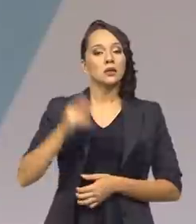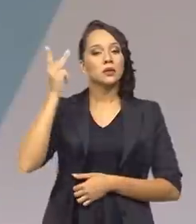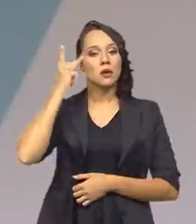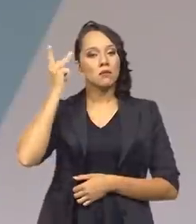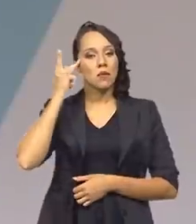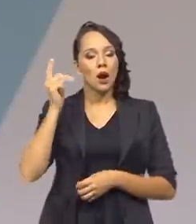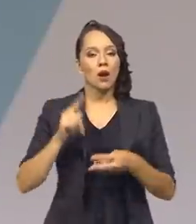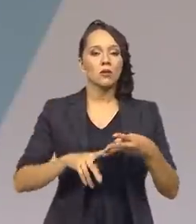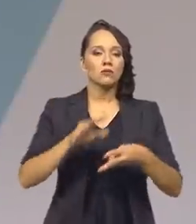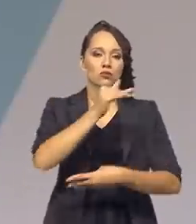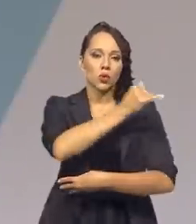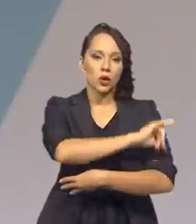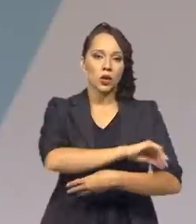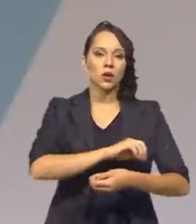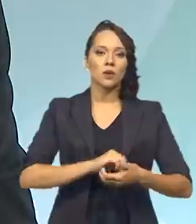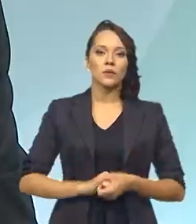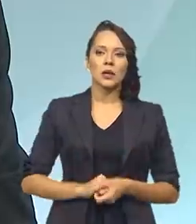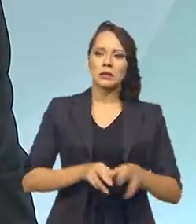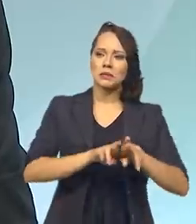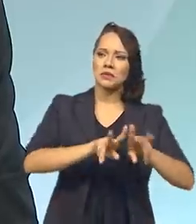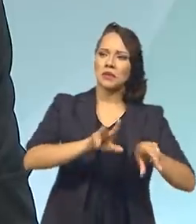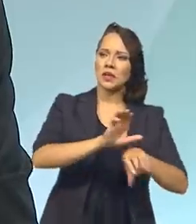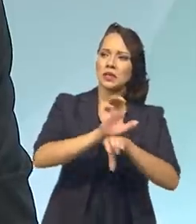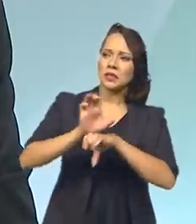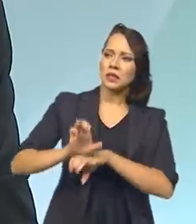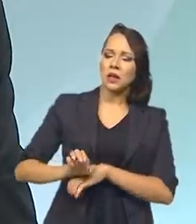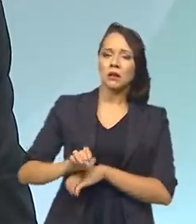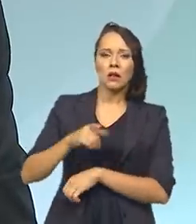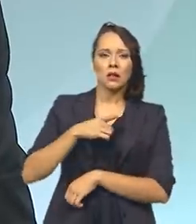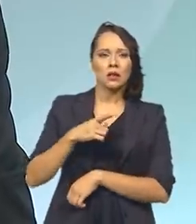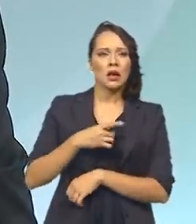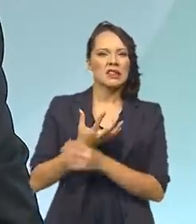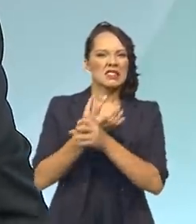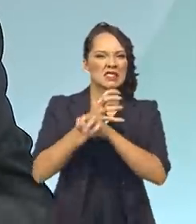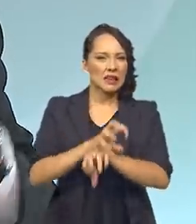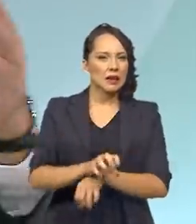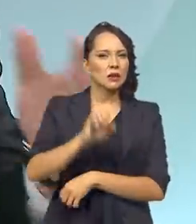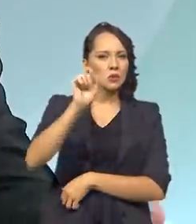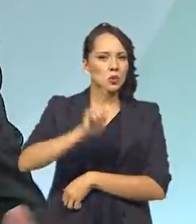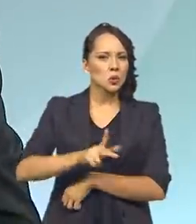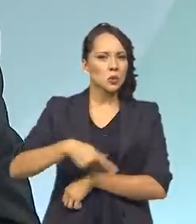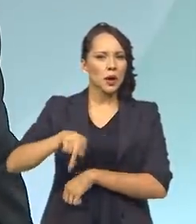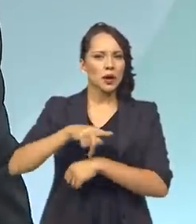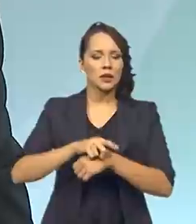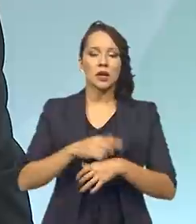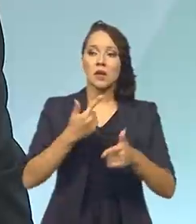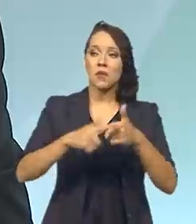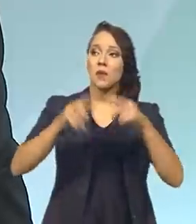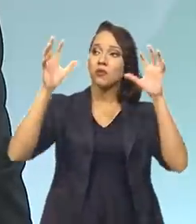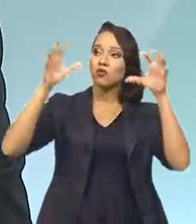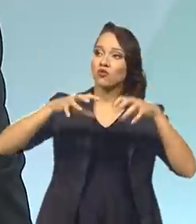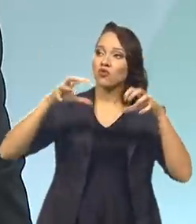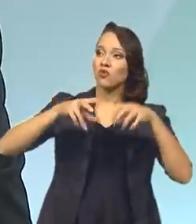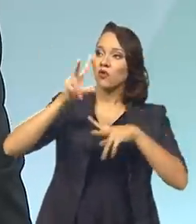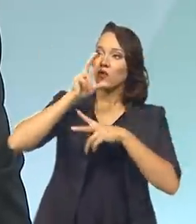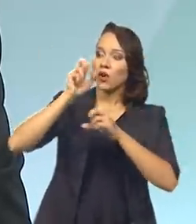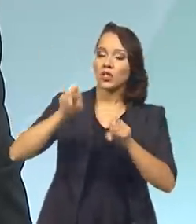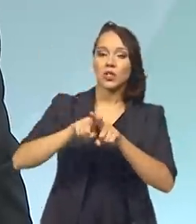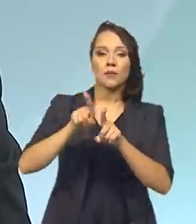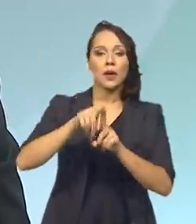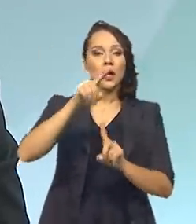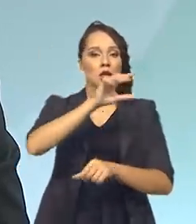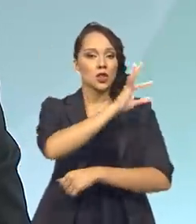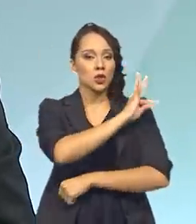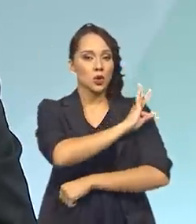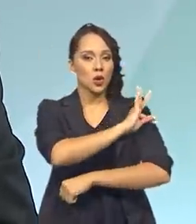Paulo, no Rio de Janeiro, foram vários estados. Nós temos seca no sul do país, temos problemas de chuva também fortes no Tocantins,